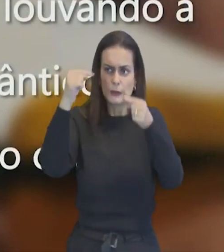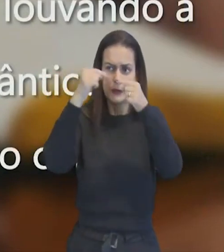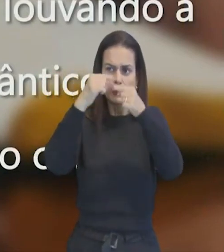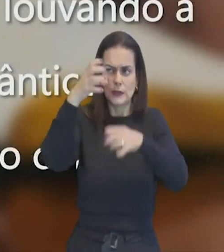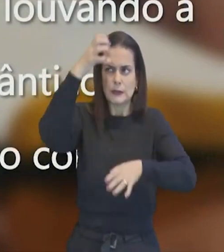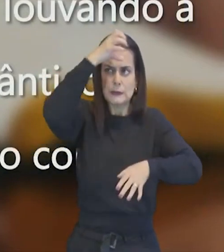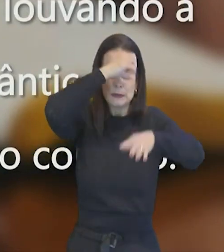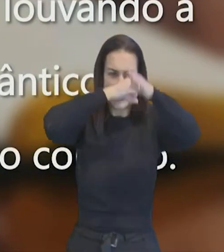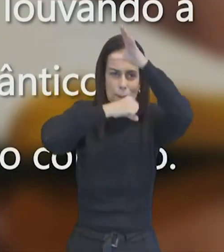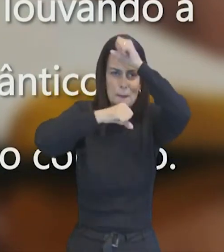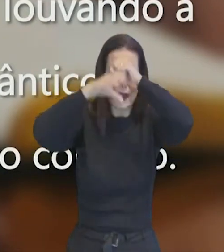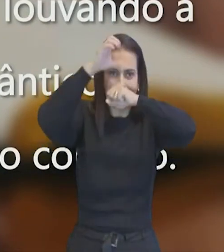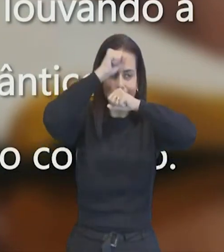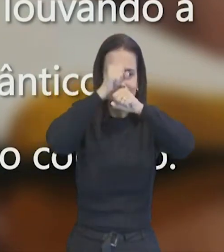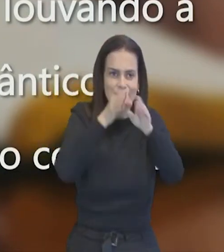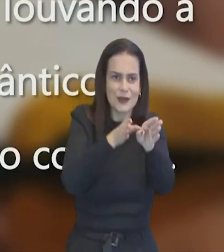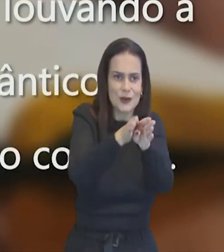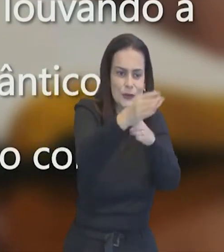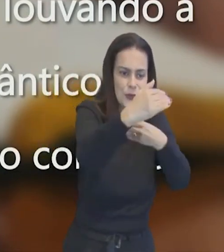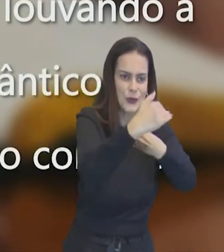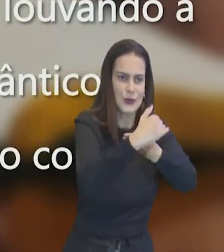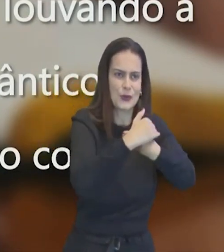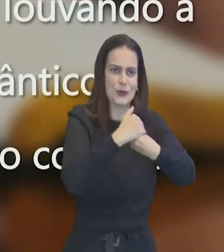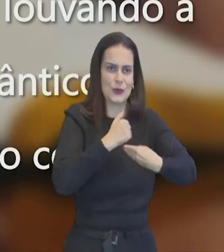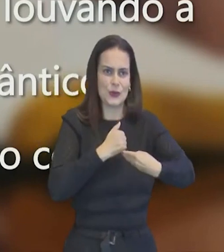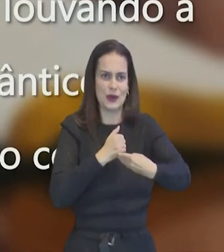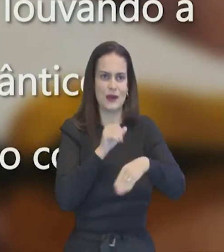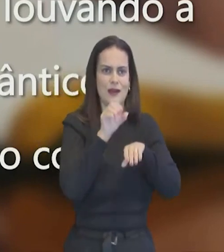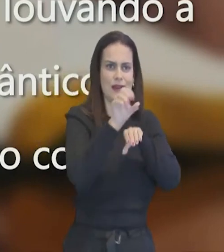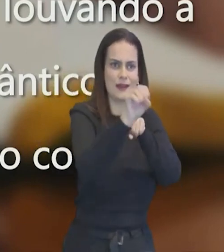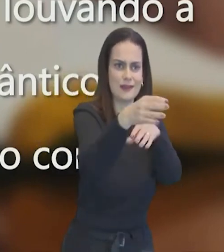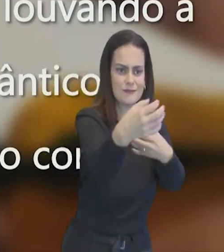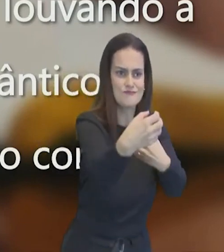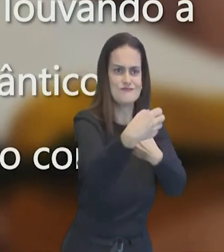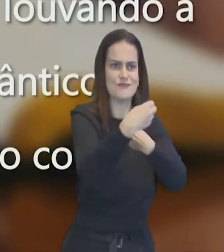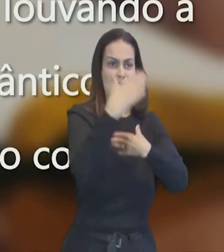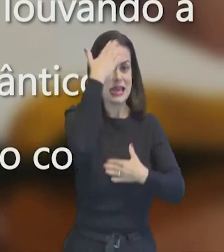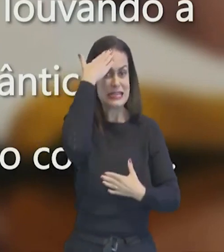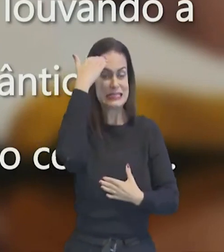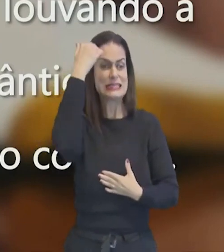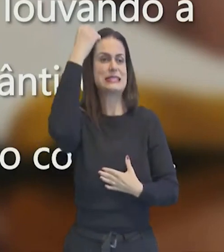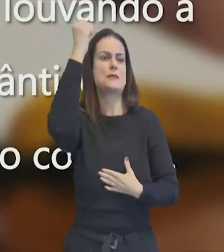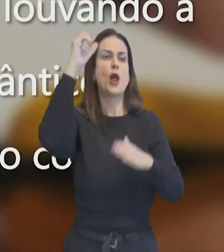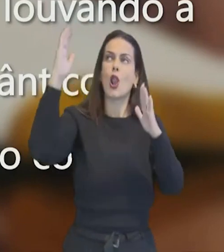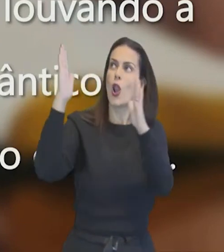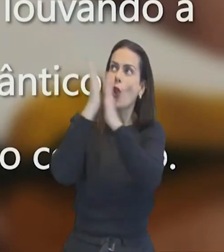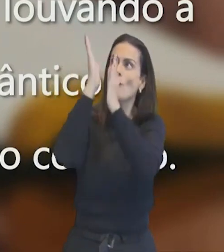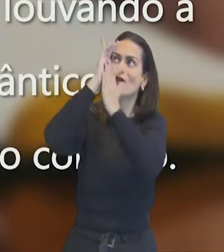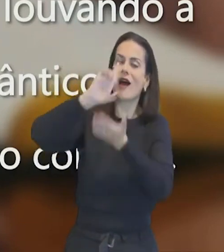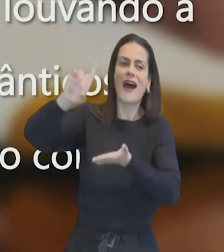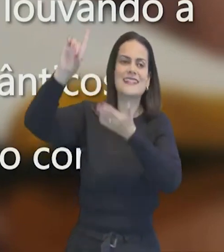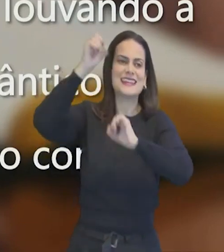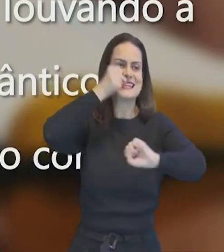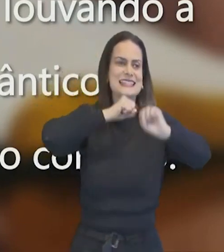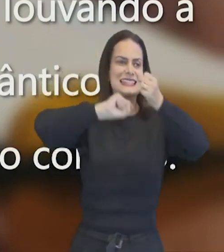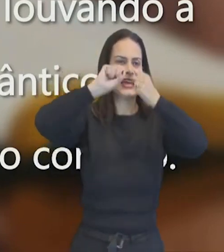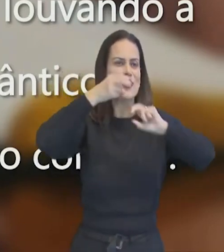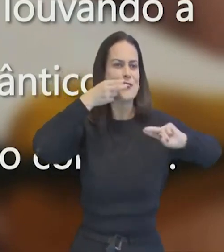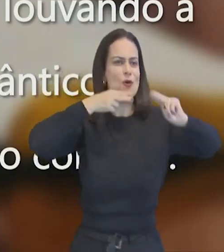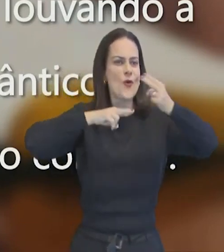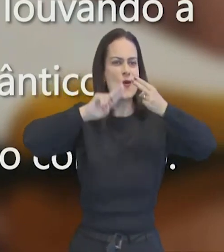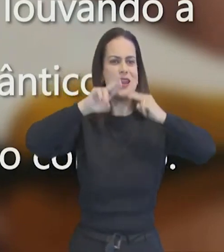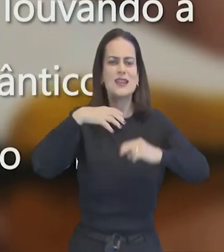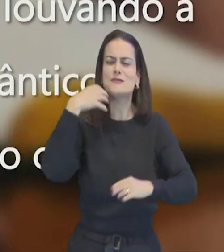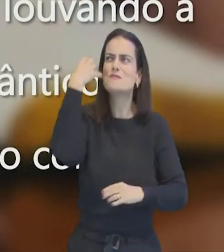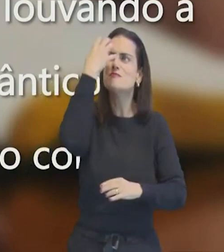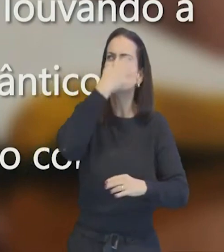instruí-vos e aconselhai-vos mutuamente, em toda sabedoria, louvando a Deus com salmos e hinos e cânticos